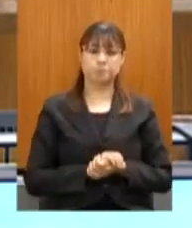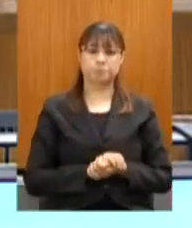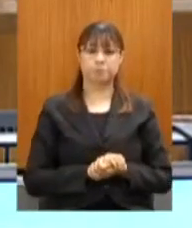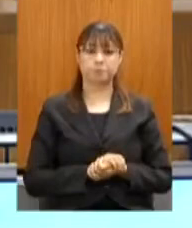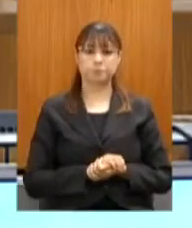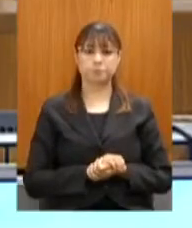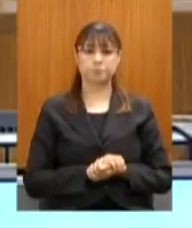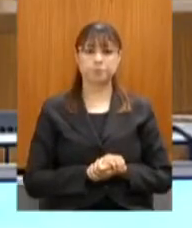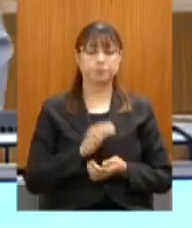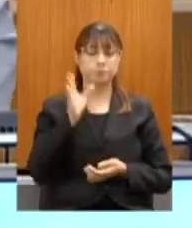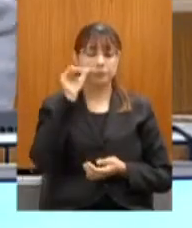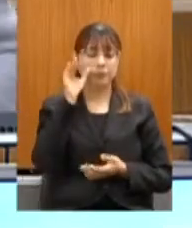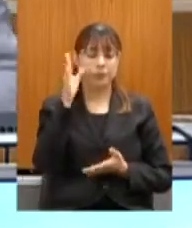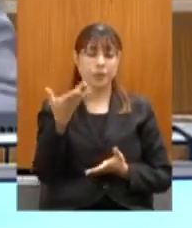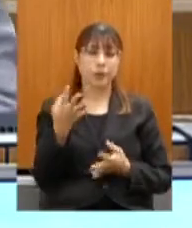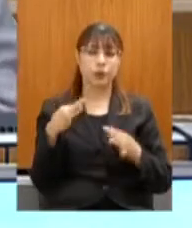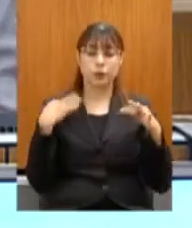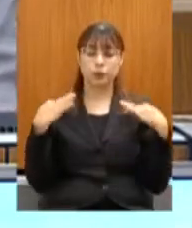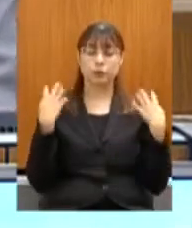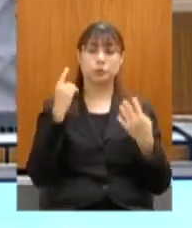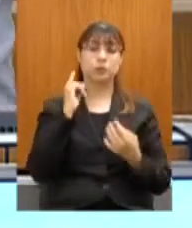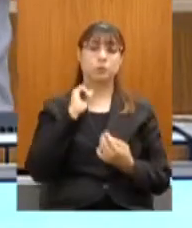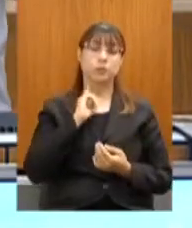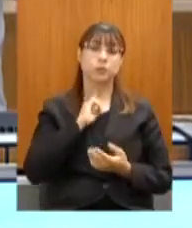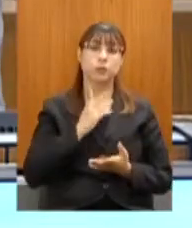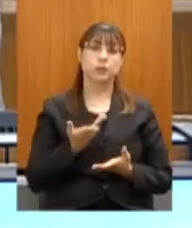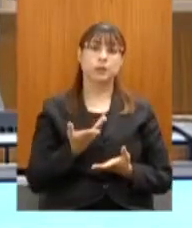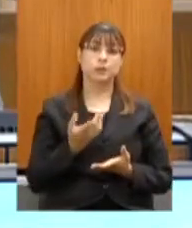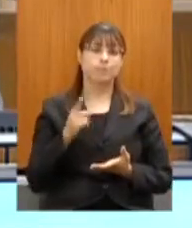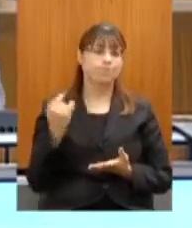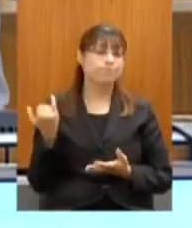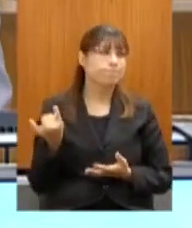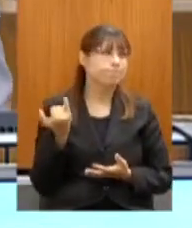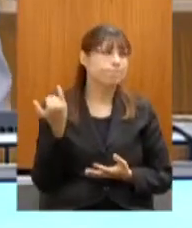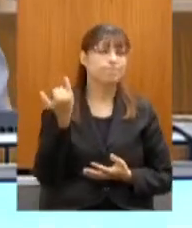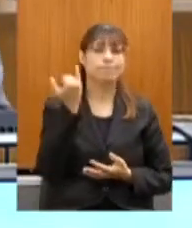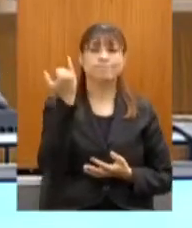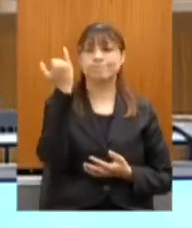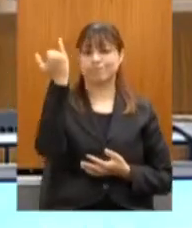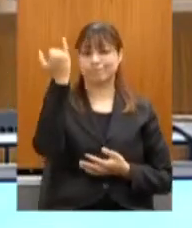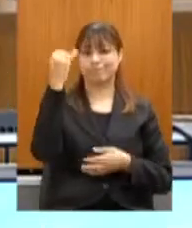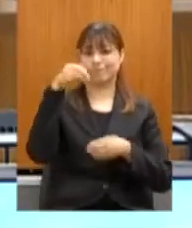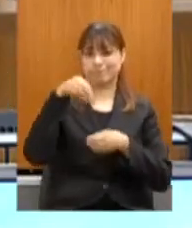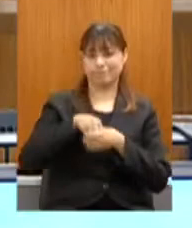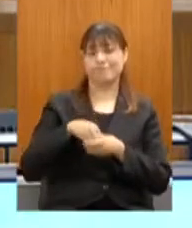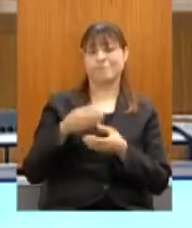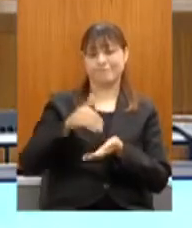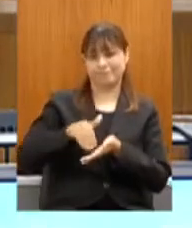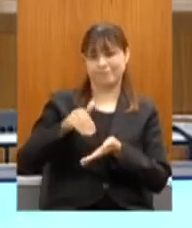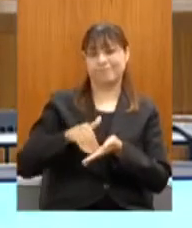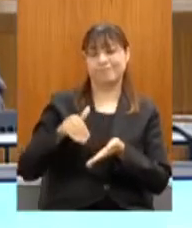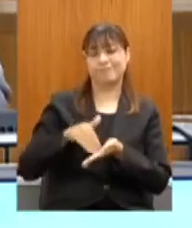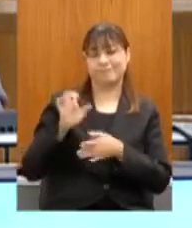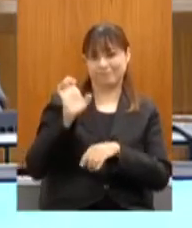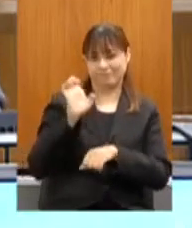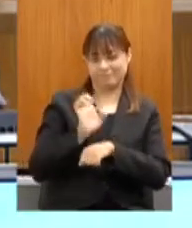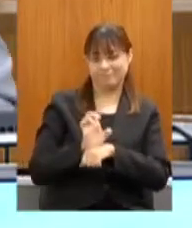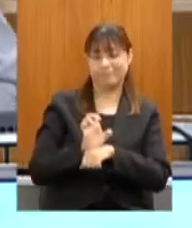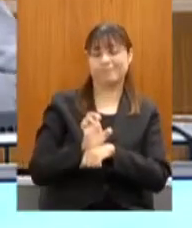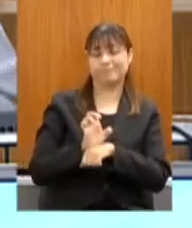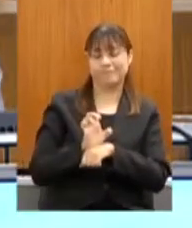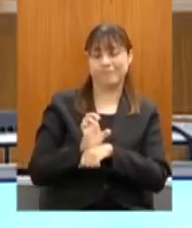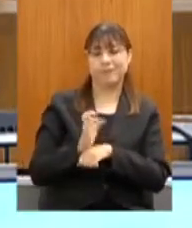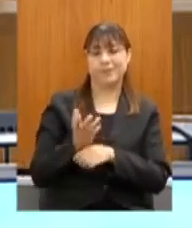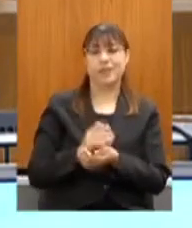Observatório do Turismo de Minas Gerais é uma joia que nós temos na Secult. Ele monitora a